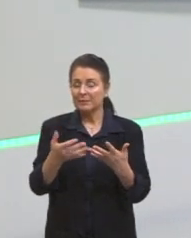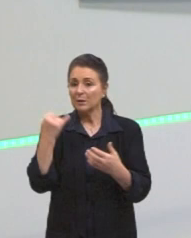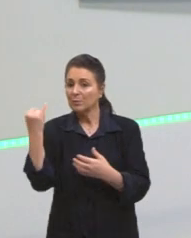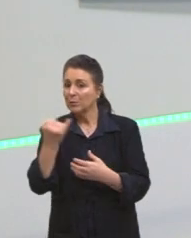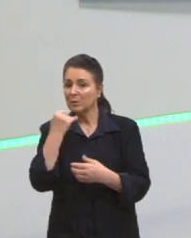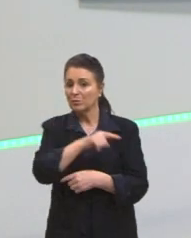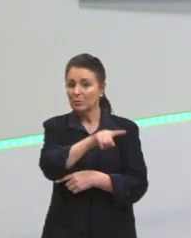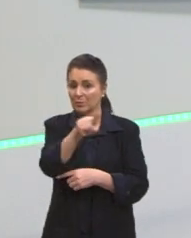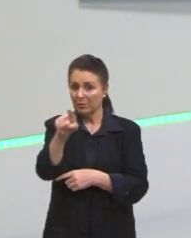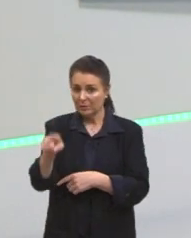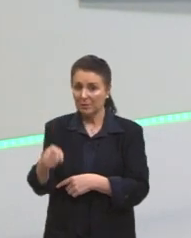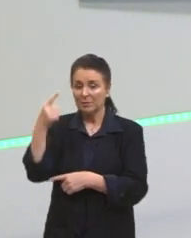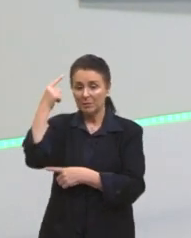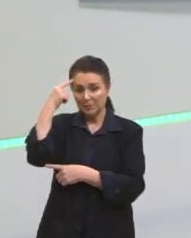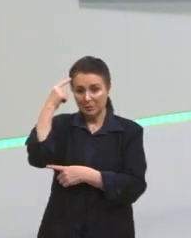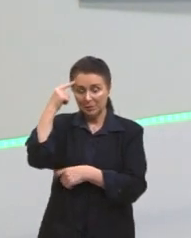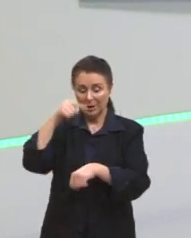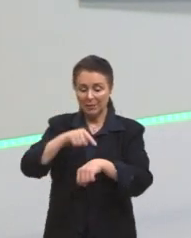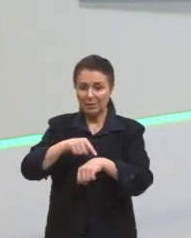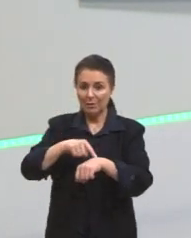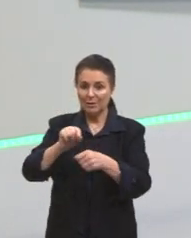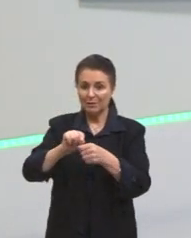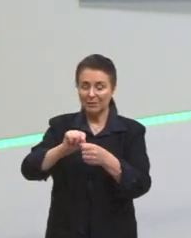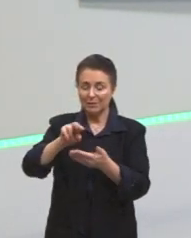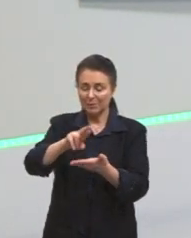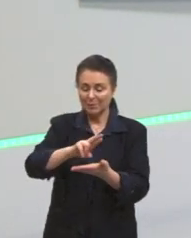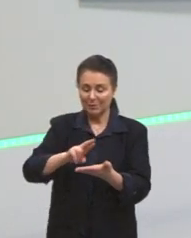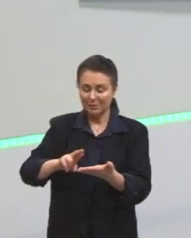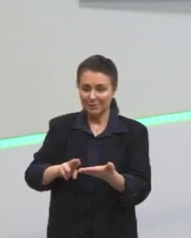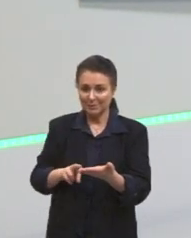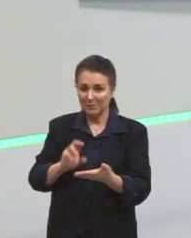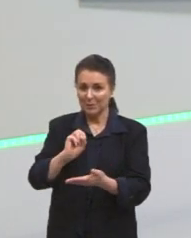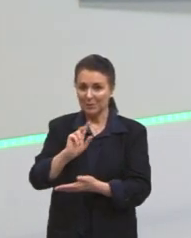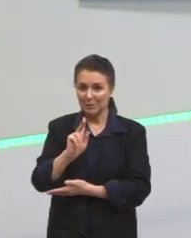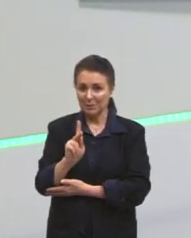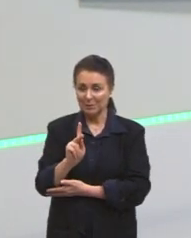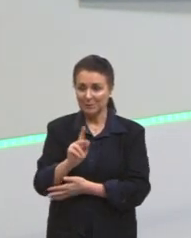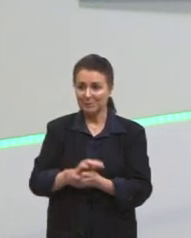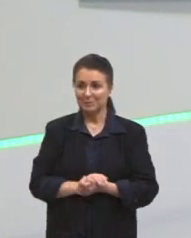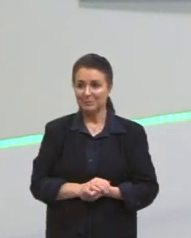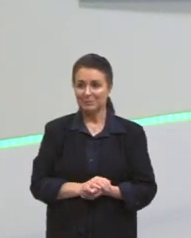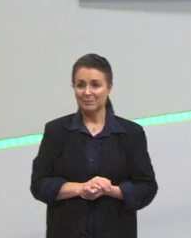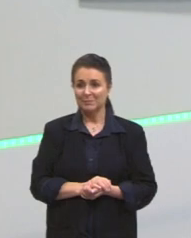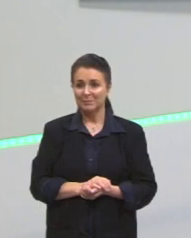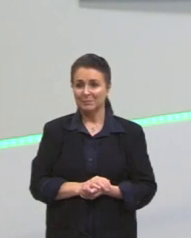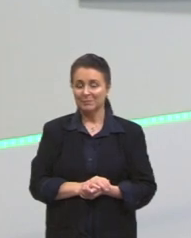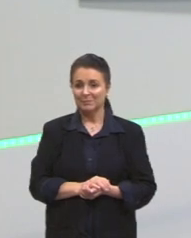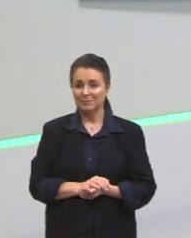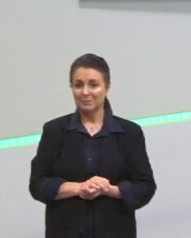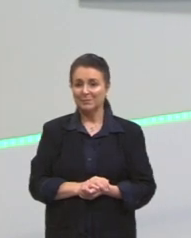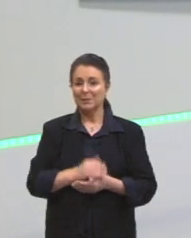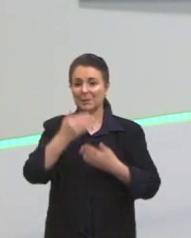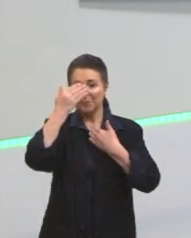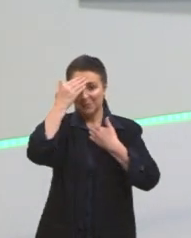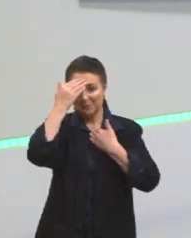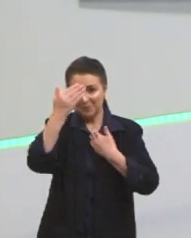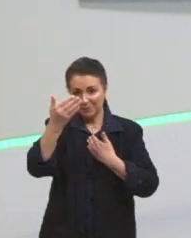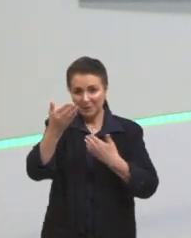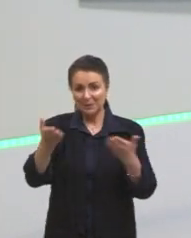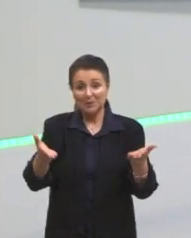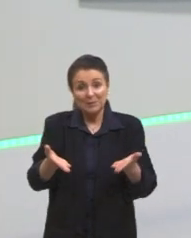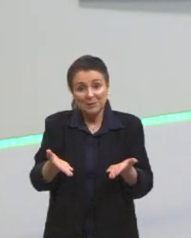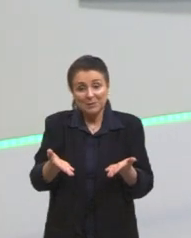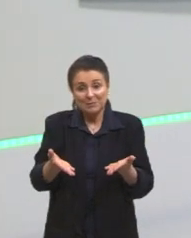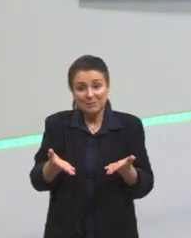pra vocês pensarem na hora de fazer uma redação. Certo? Então, muito obrigada por hoje.